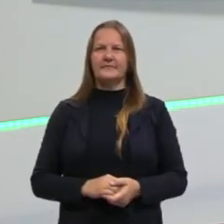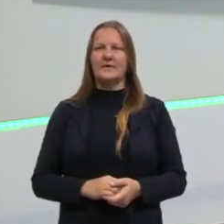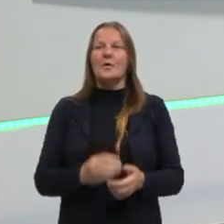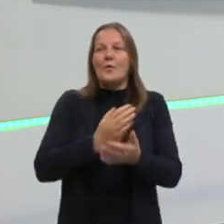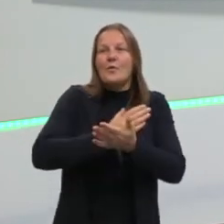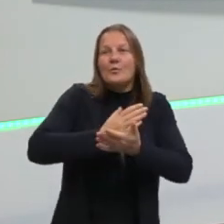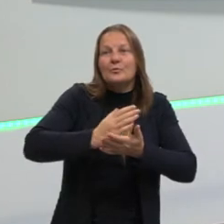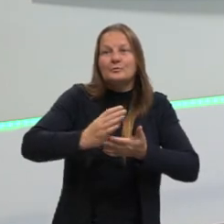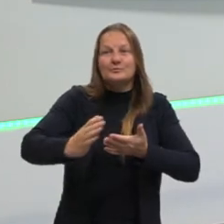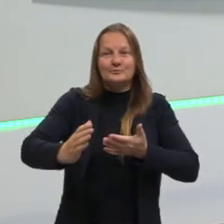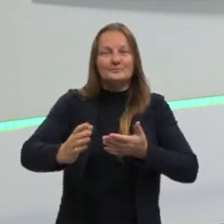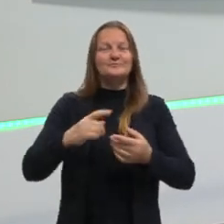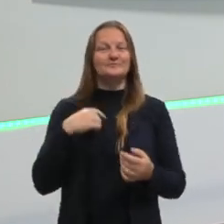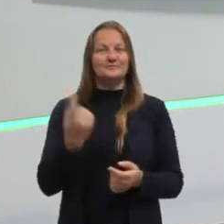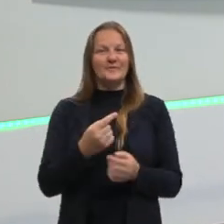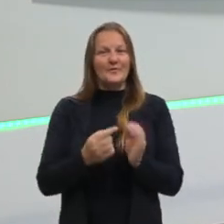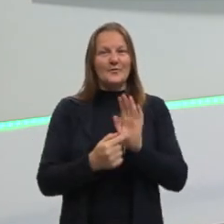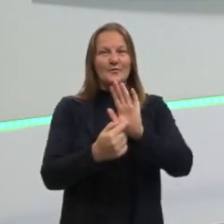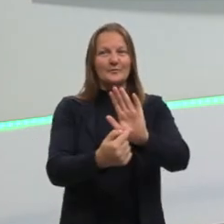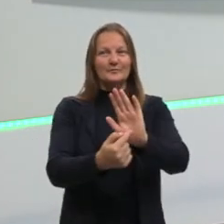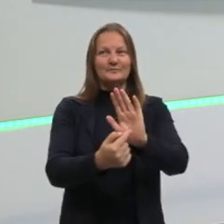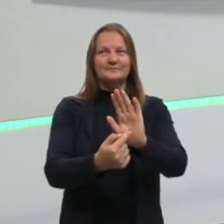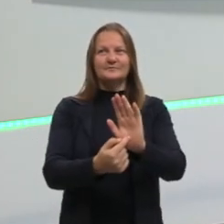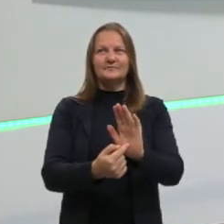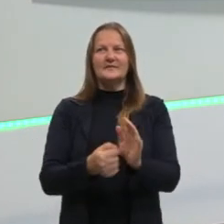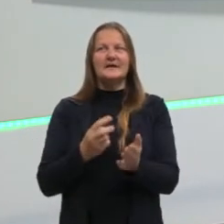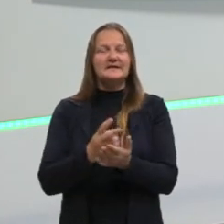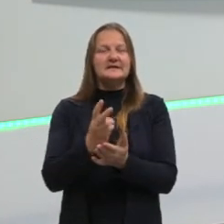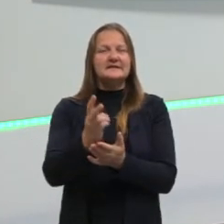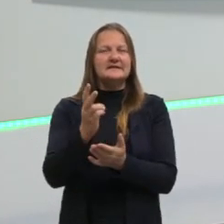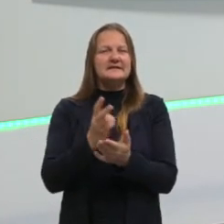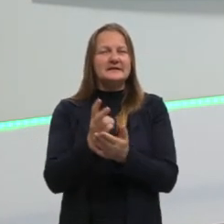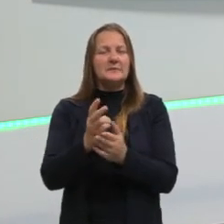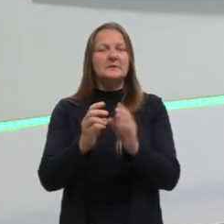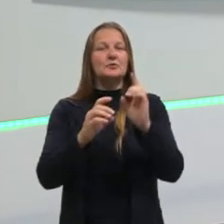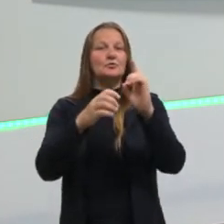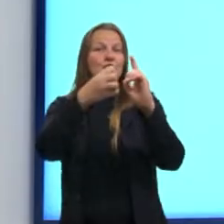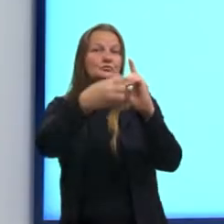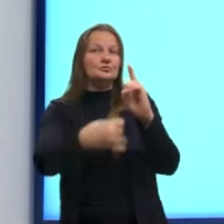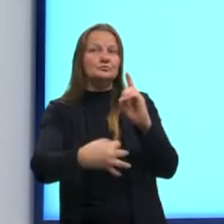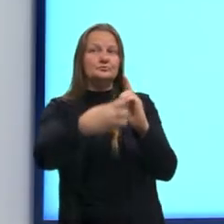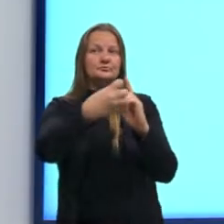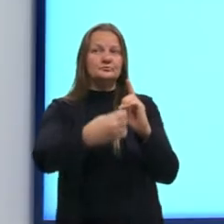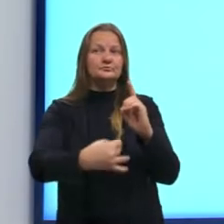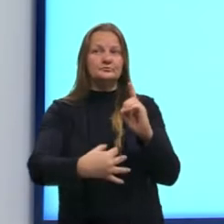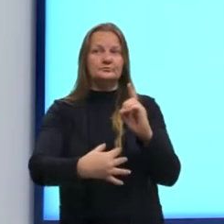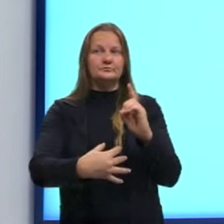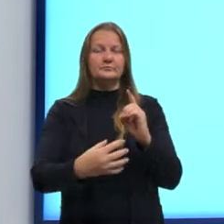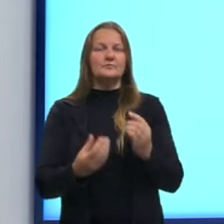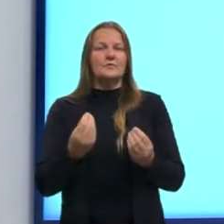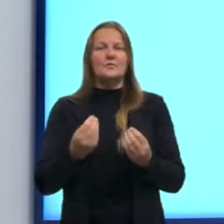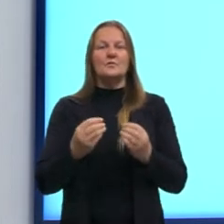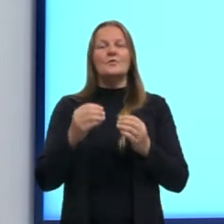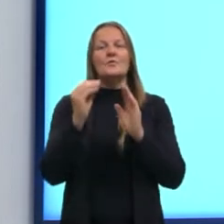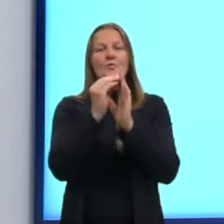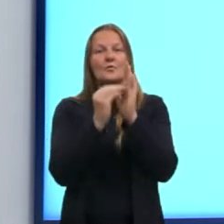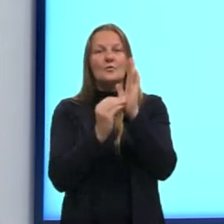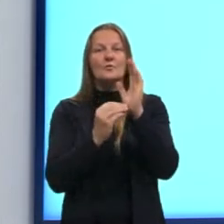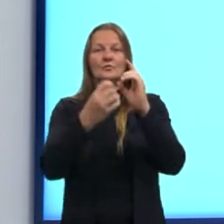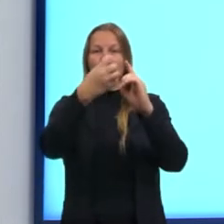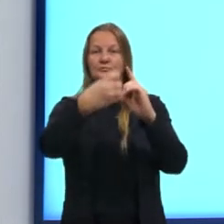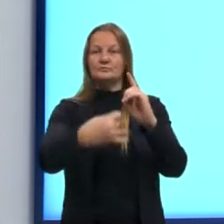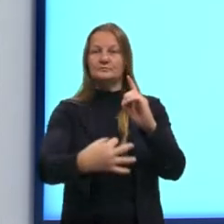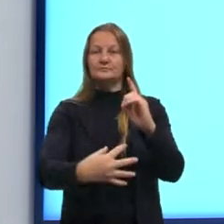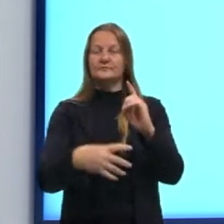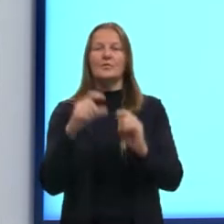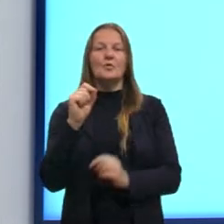começar, eu trago para vocês, como sempre, uma definição daquilo que a gente vai trabalhar hoje na aula. E